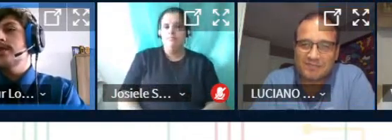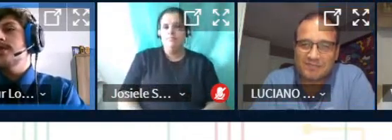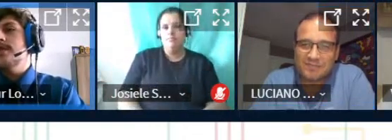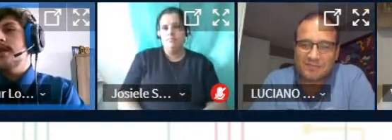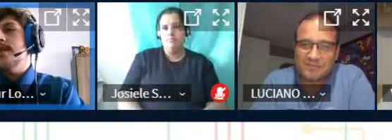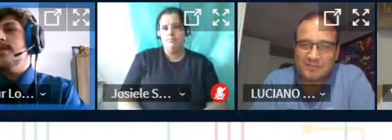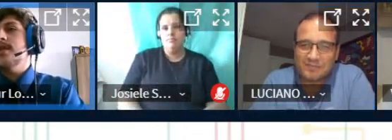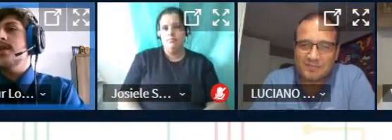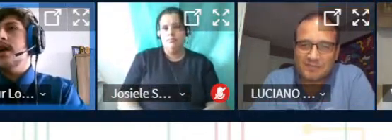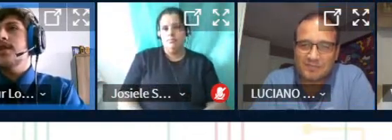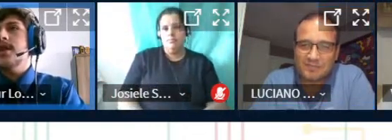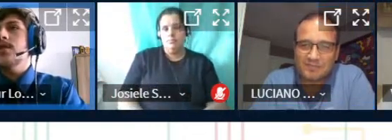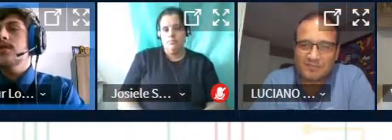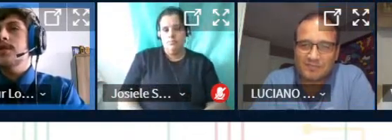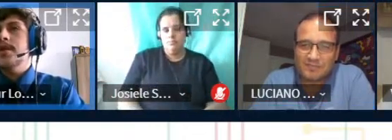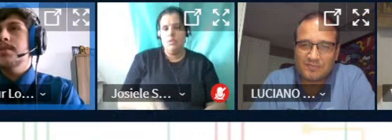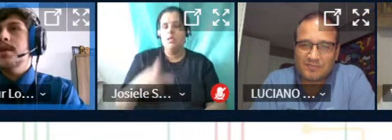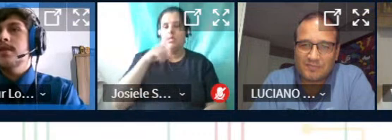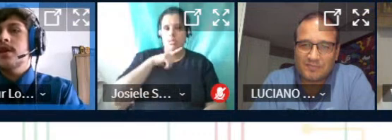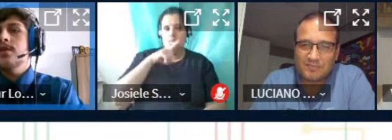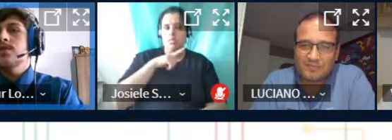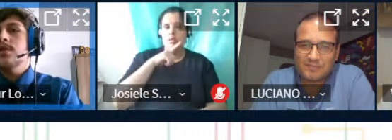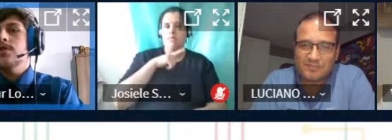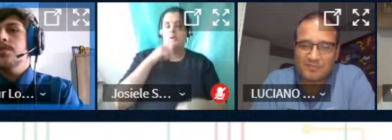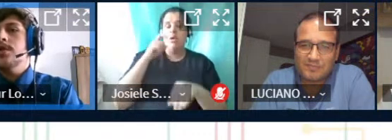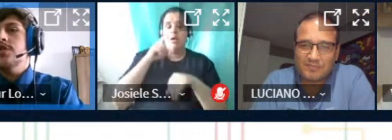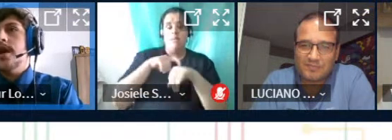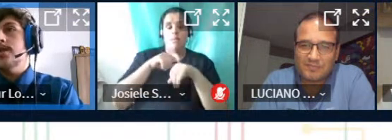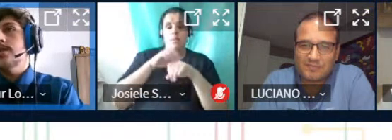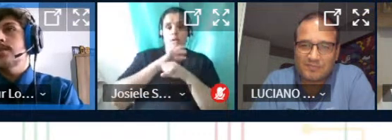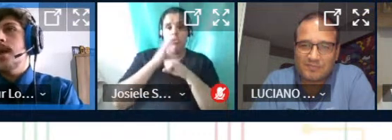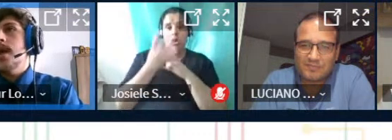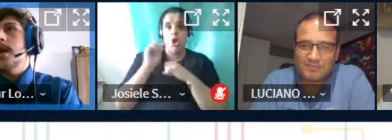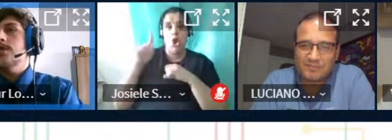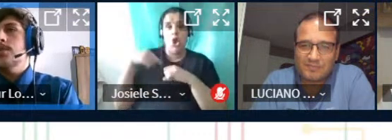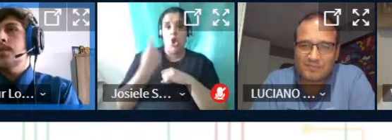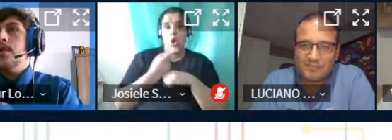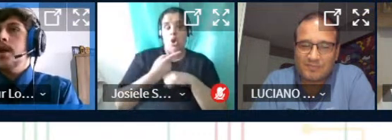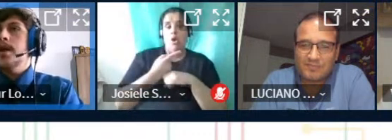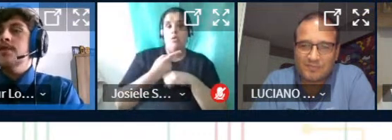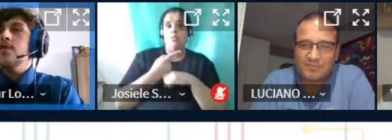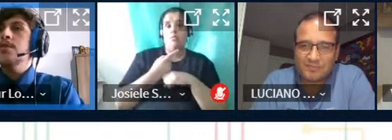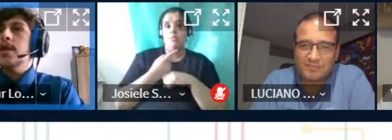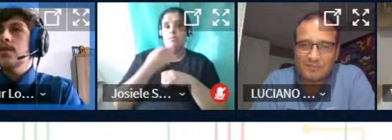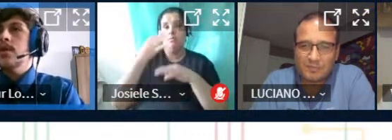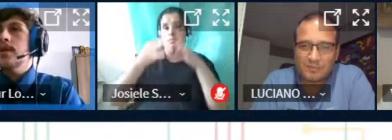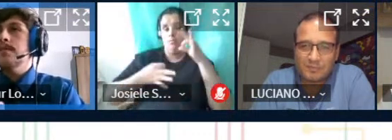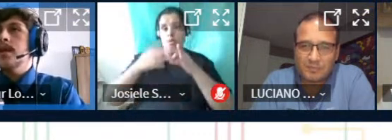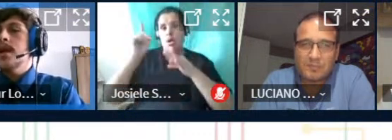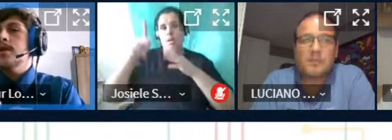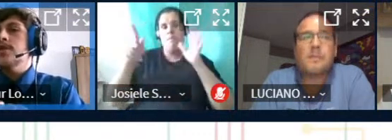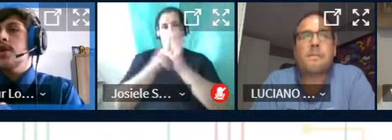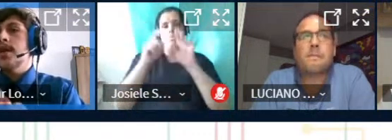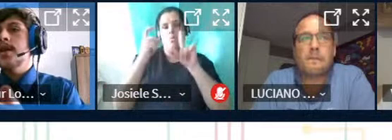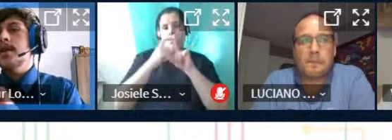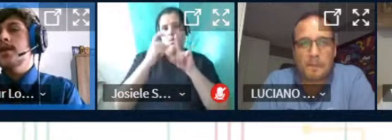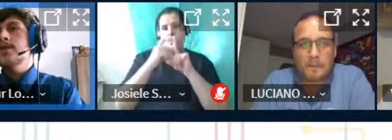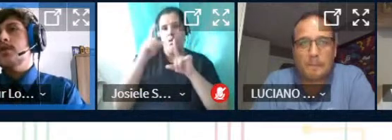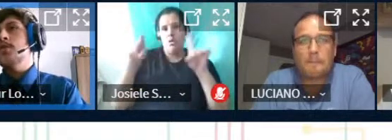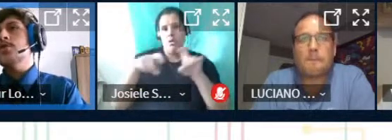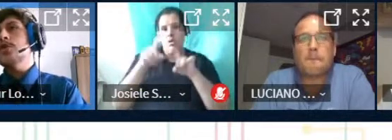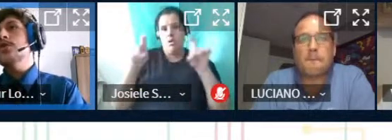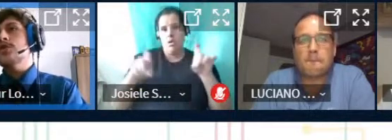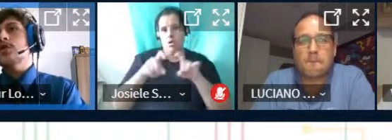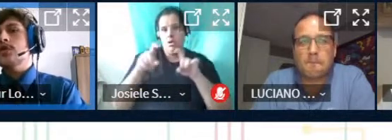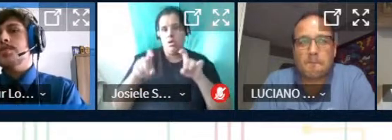a gente teve essa vantagem durante a pandemia já que o nosso projeto ele é sobre um programa de computador só que